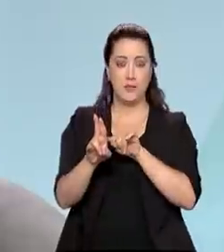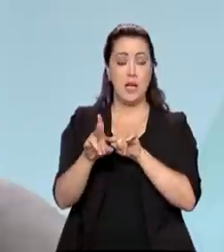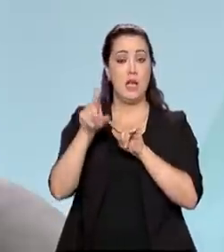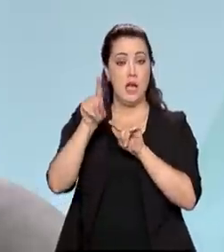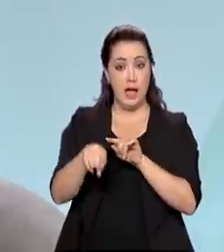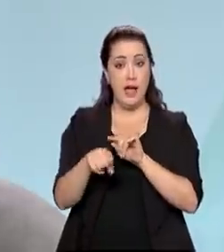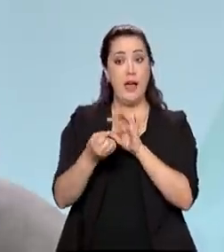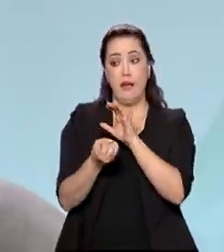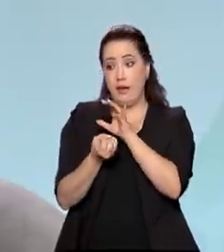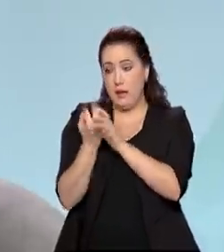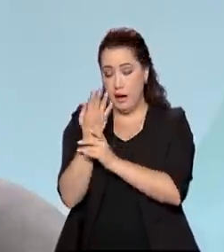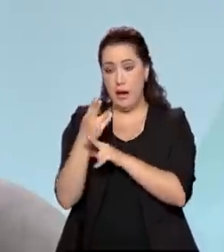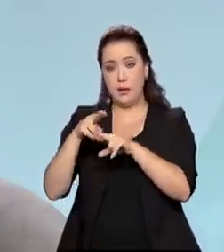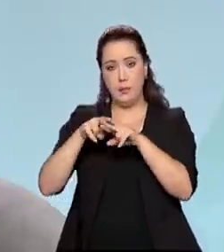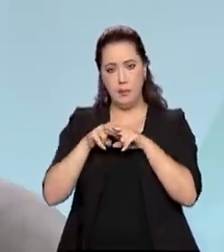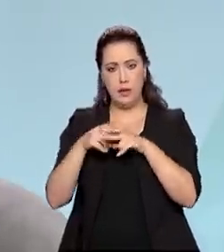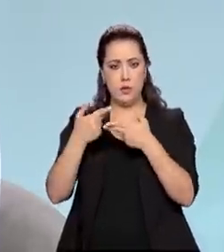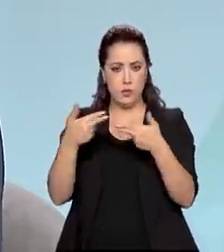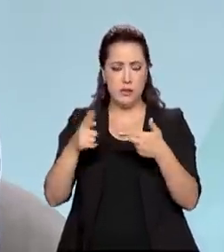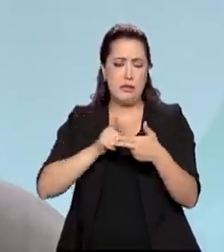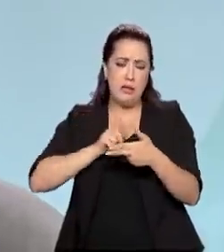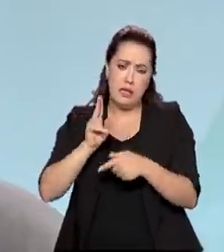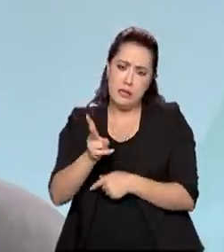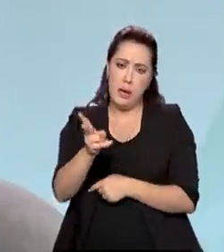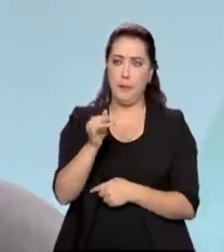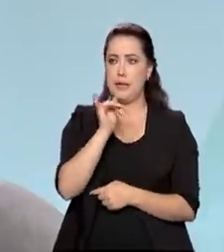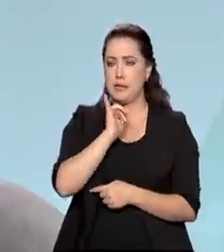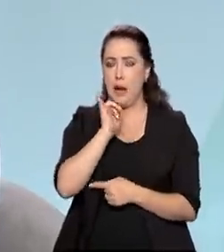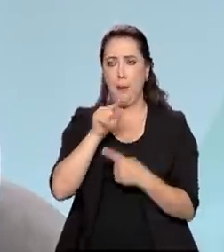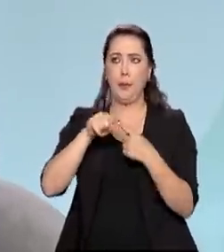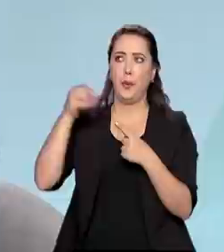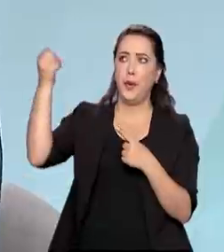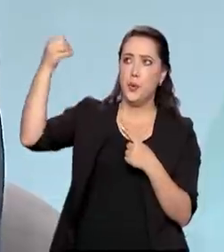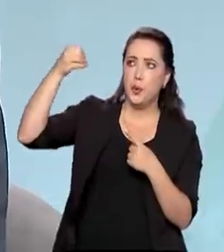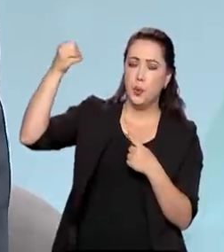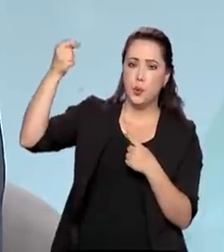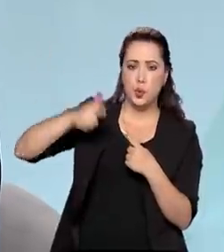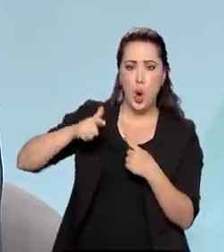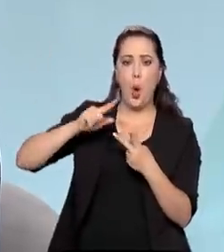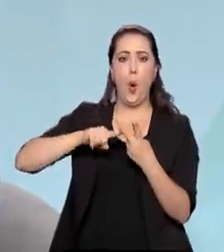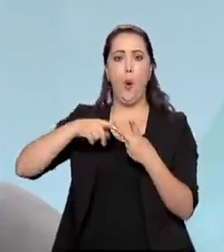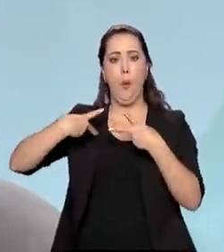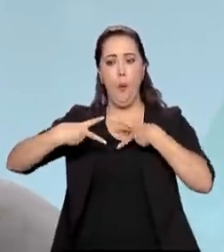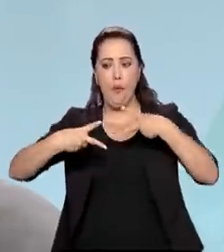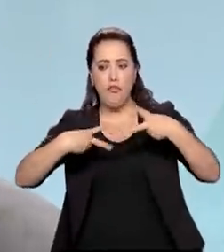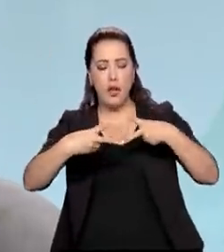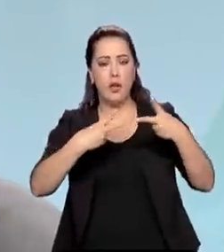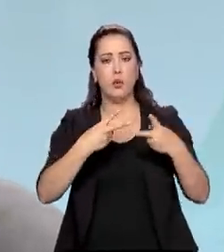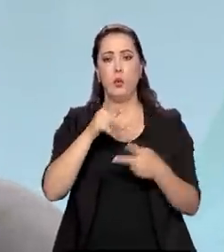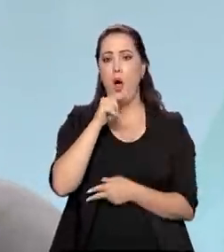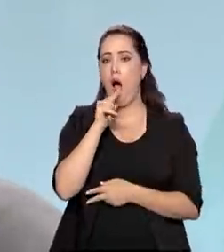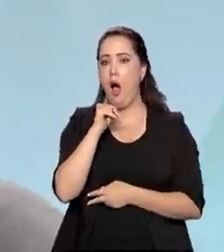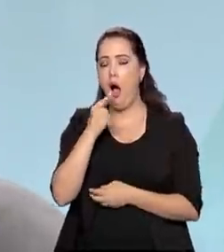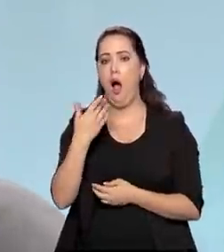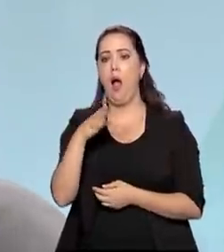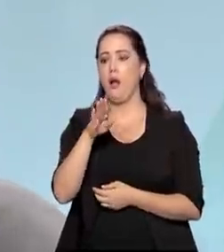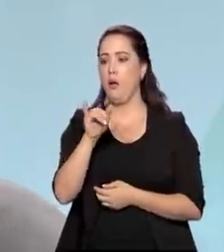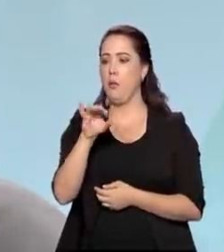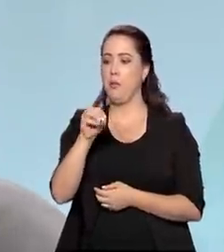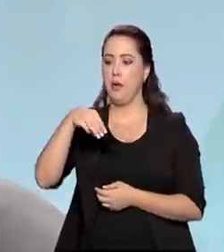energética renováveis, como o sol, o vento, a água, a biomassa.